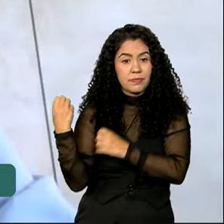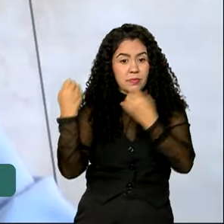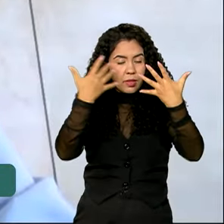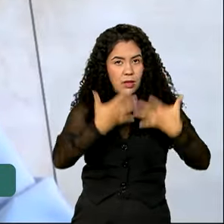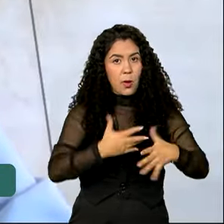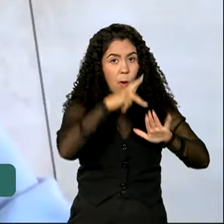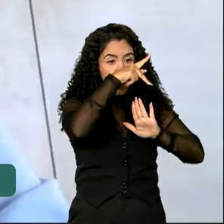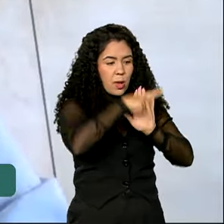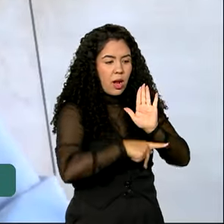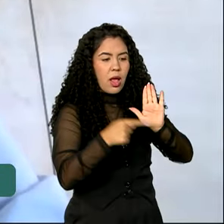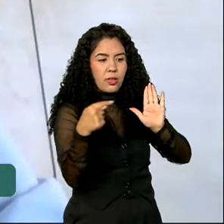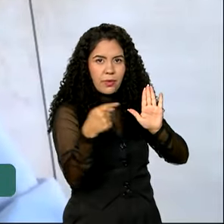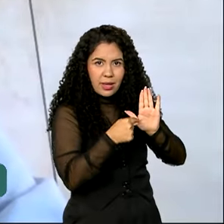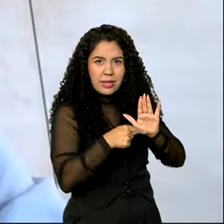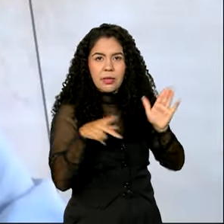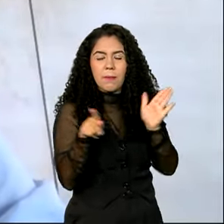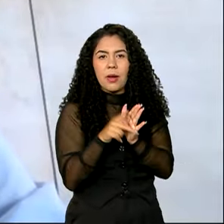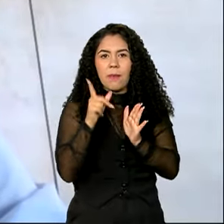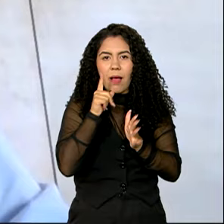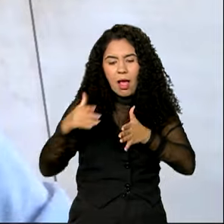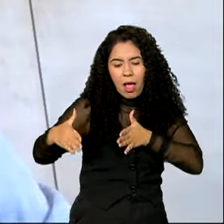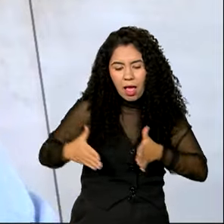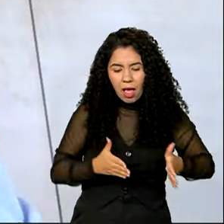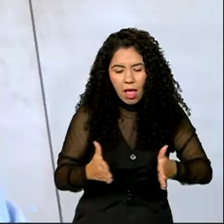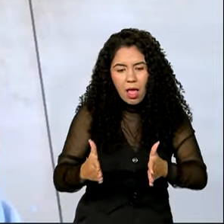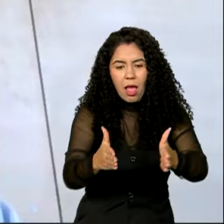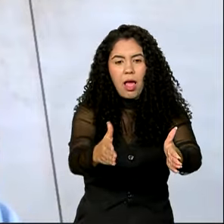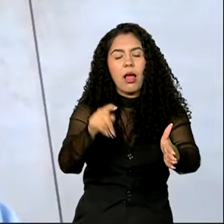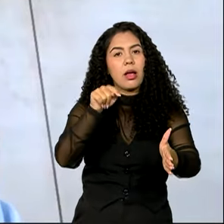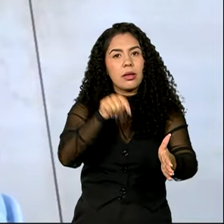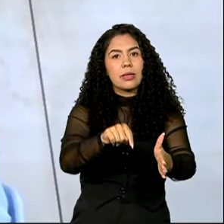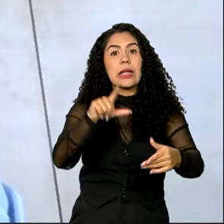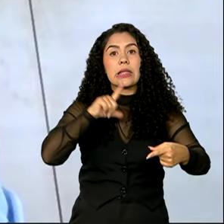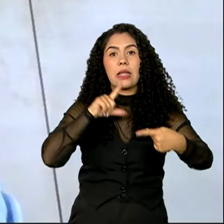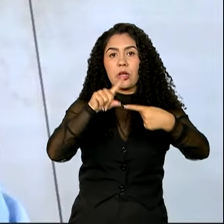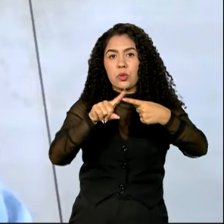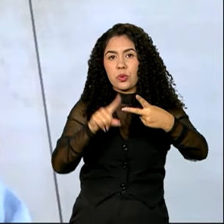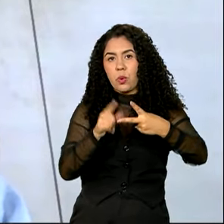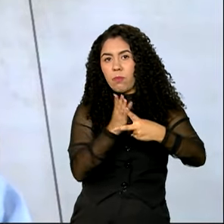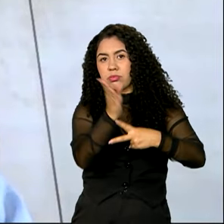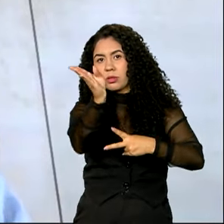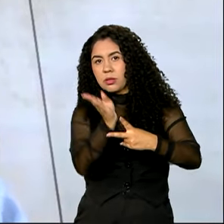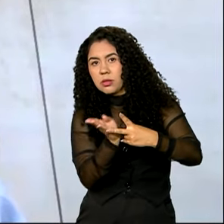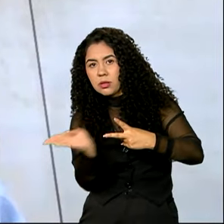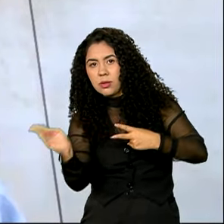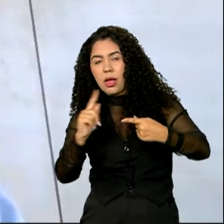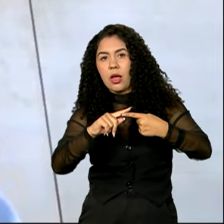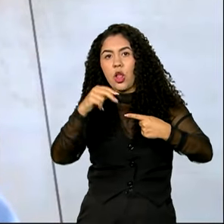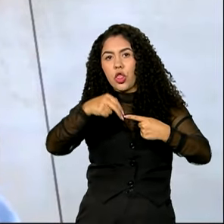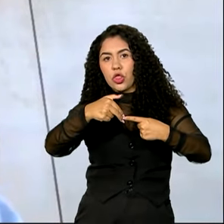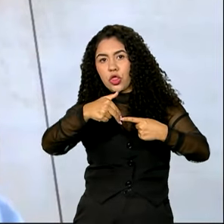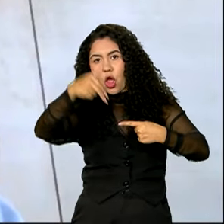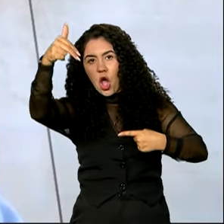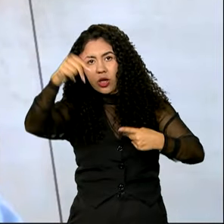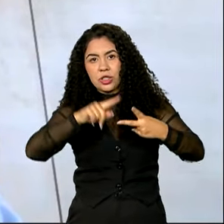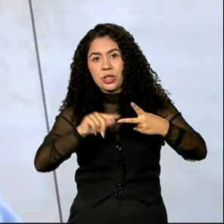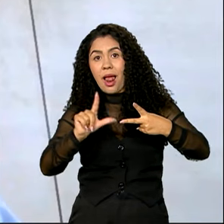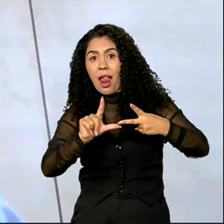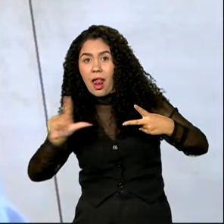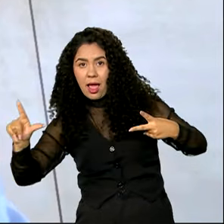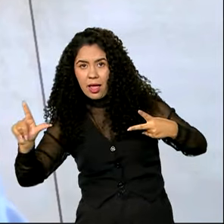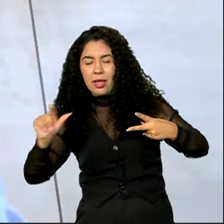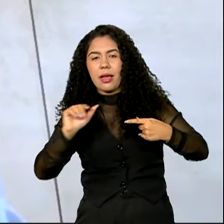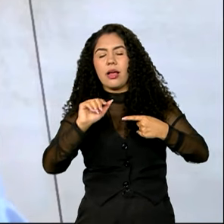integração do São Francisco, conhecido como transposição do São Francisco, tem dois eixos, o eixo norte e o eixo leste. O eixo leste,